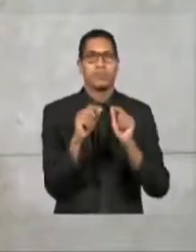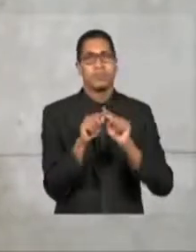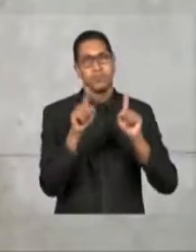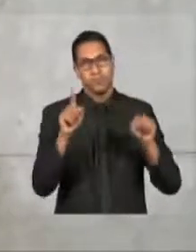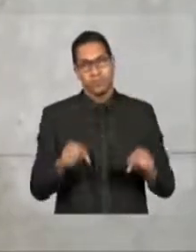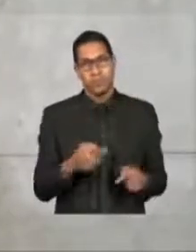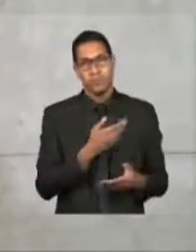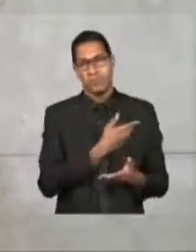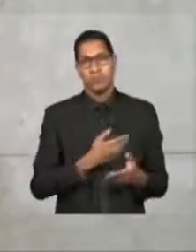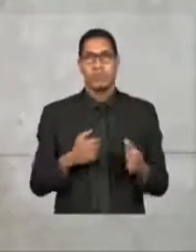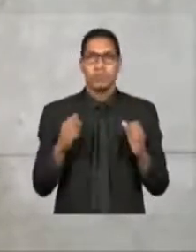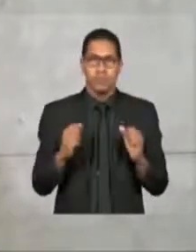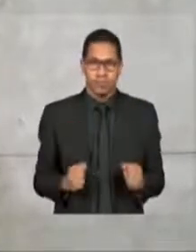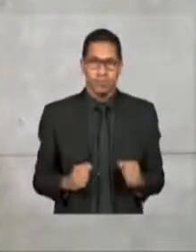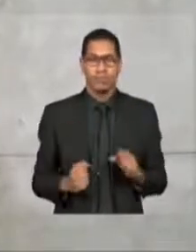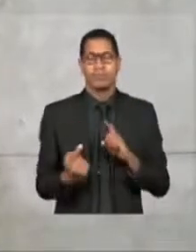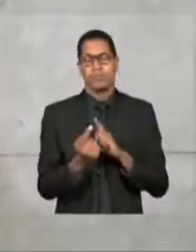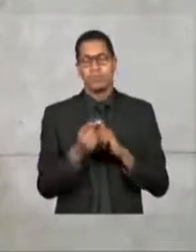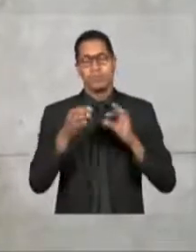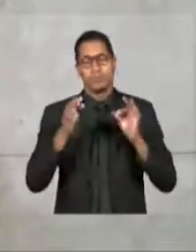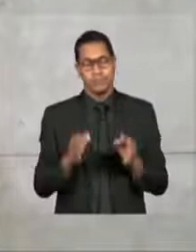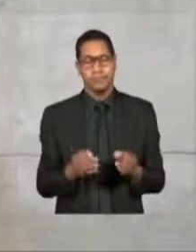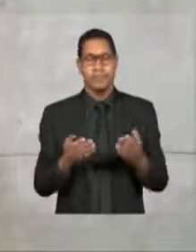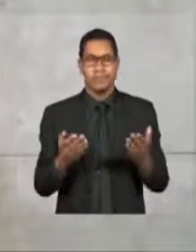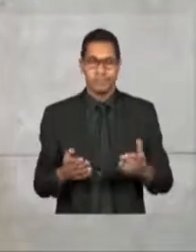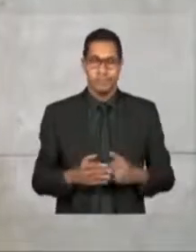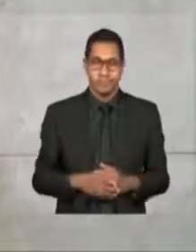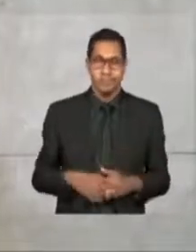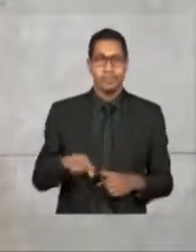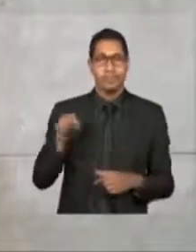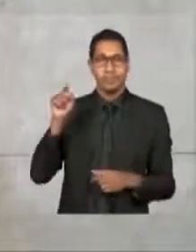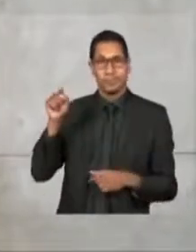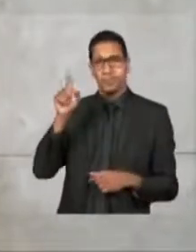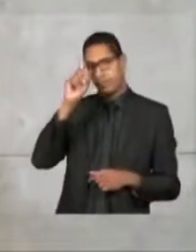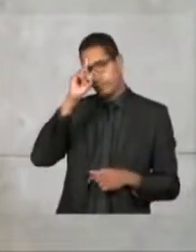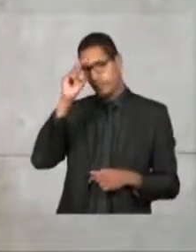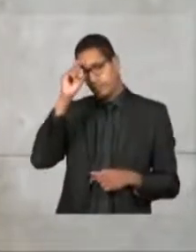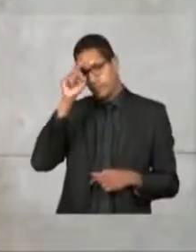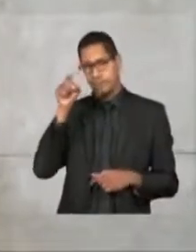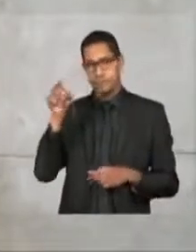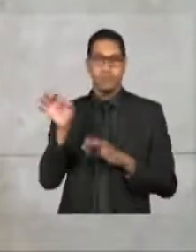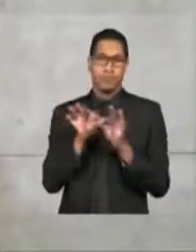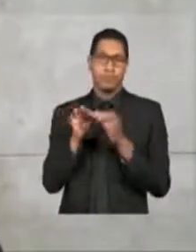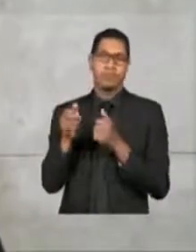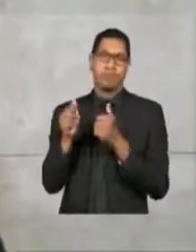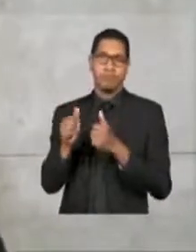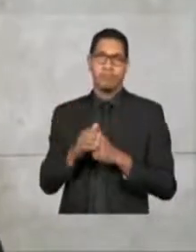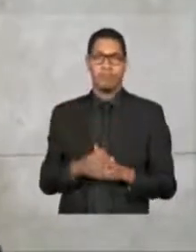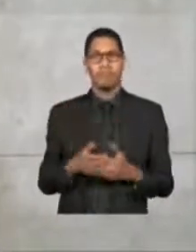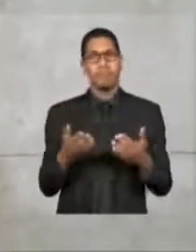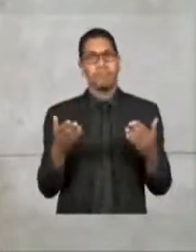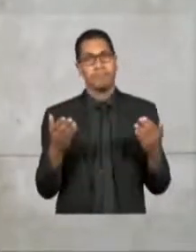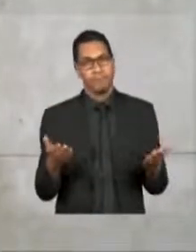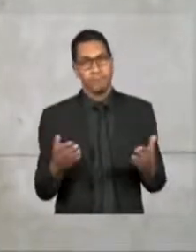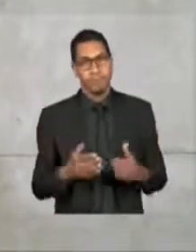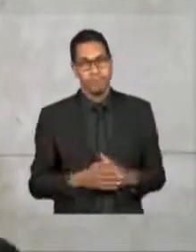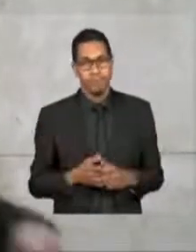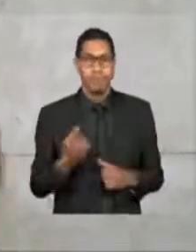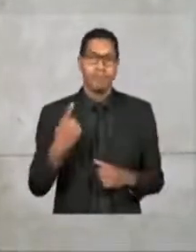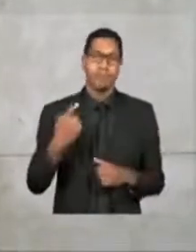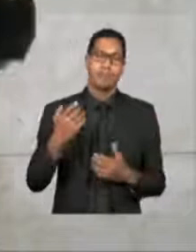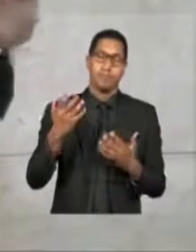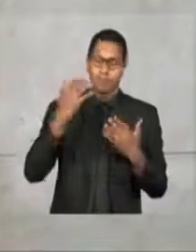possa ser bem atendido. E o hospital está sendo bem equipado. Então, aqui eu quero